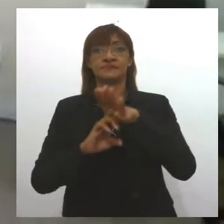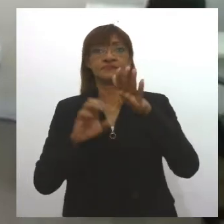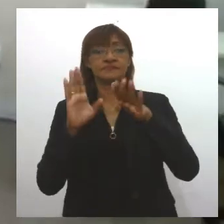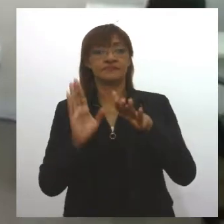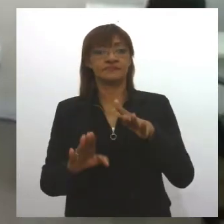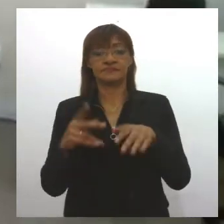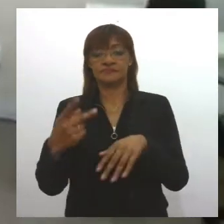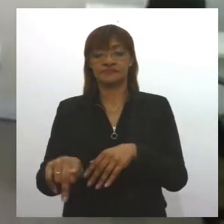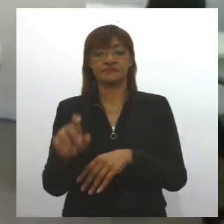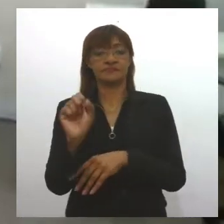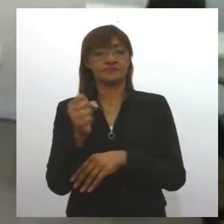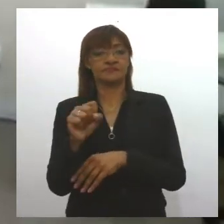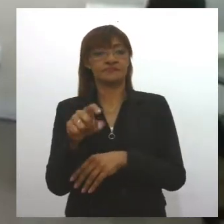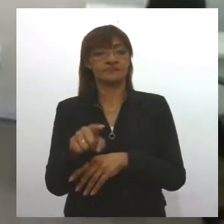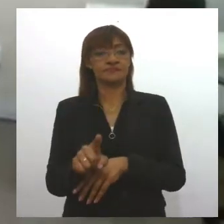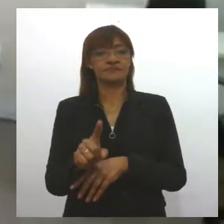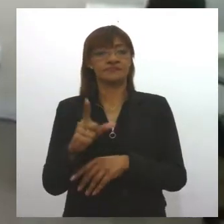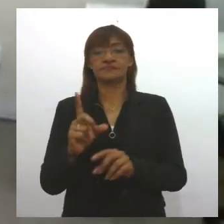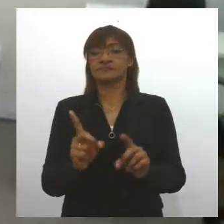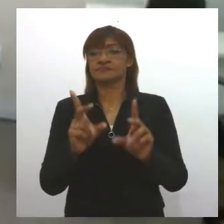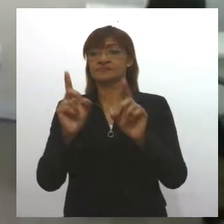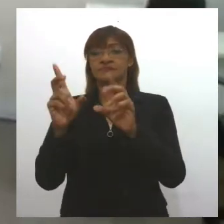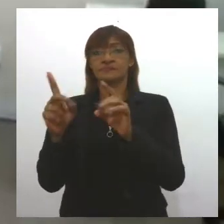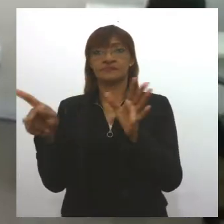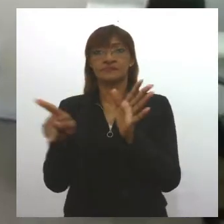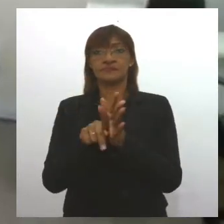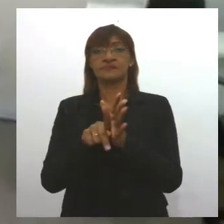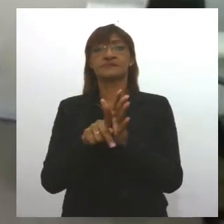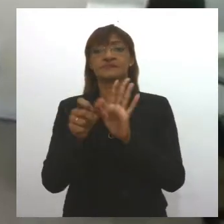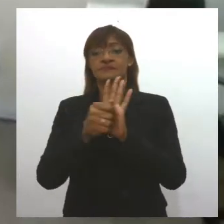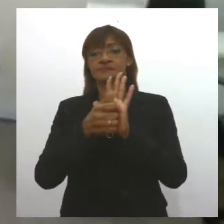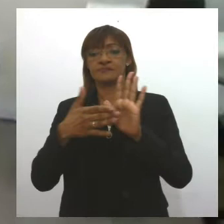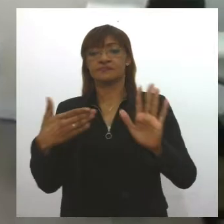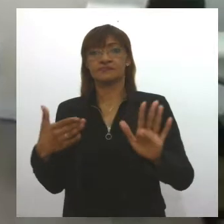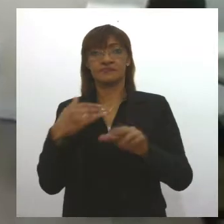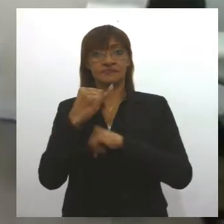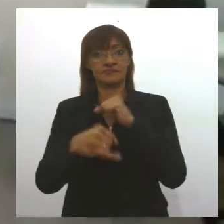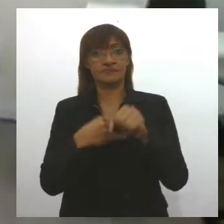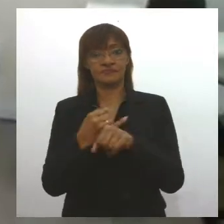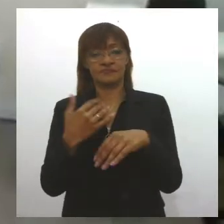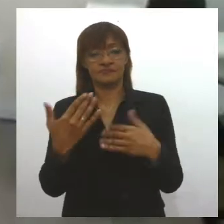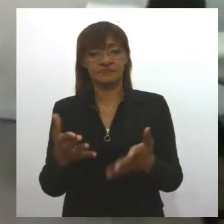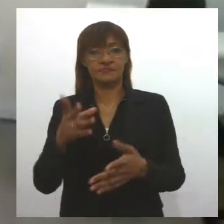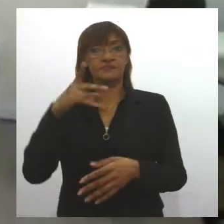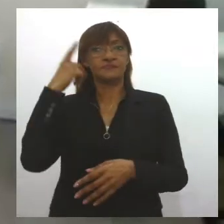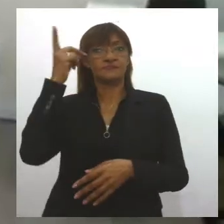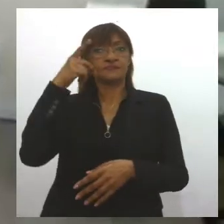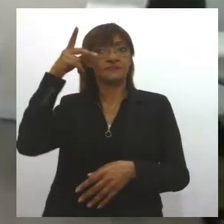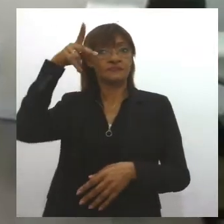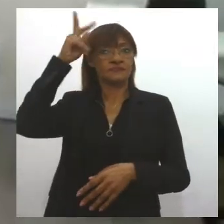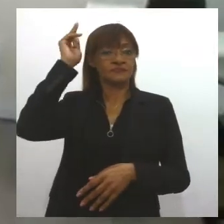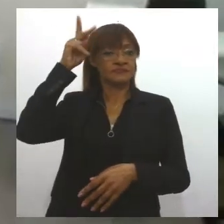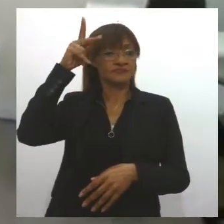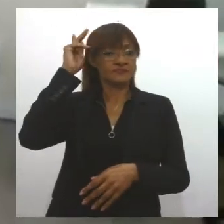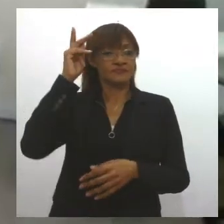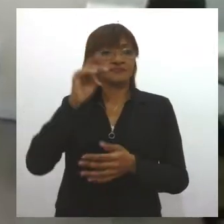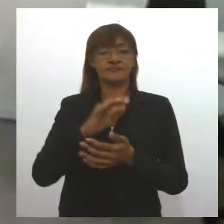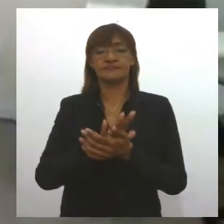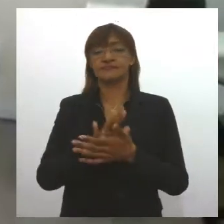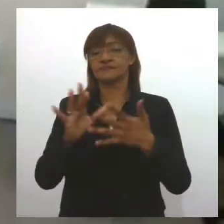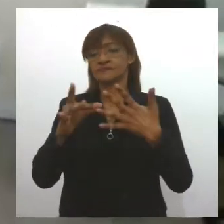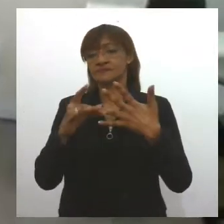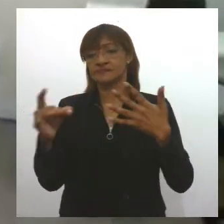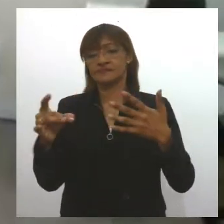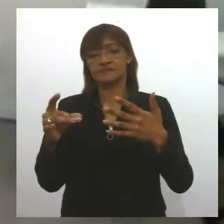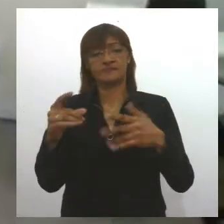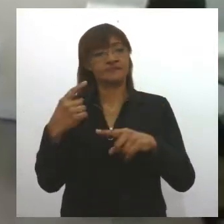os que realizam vendas virtuais por meio de aplicativos. A deputada estadual Kitty Lima destacou que, por conta